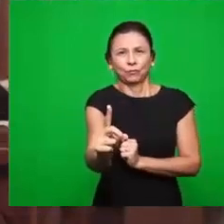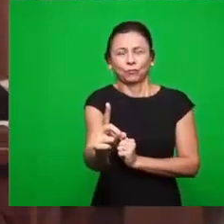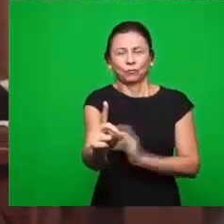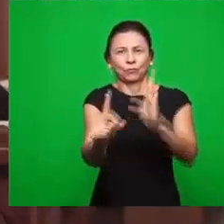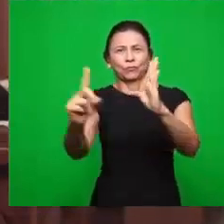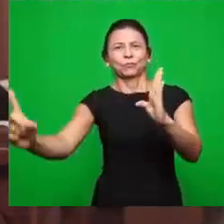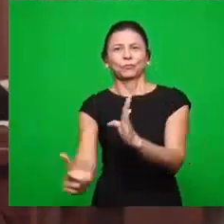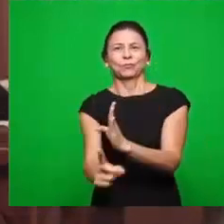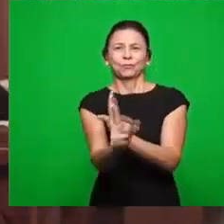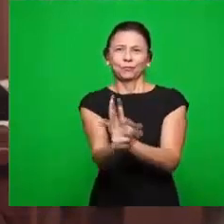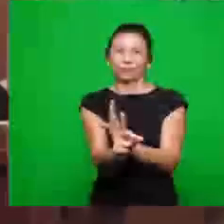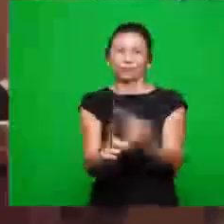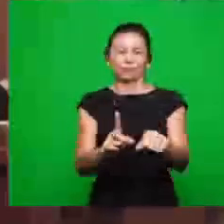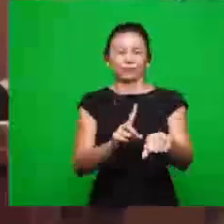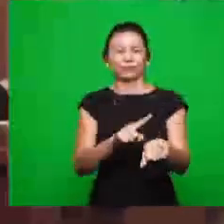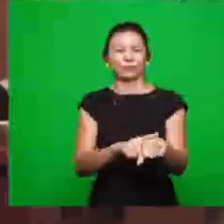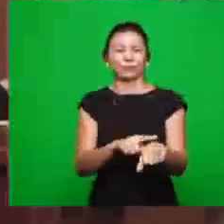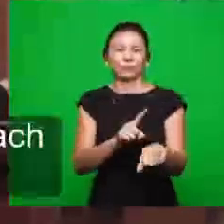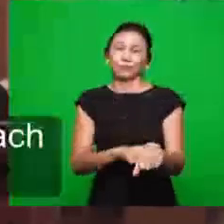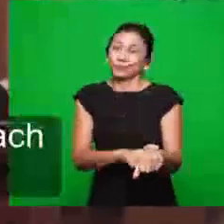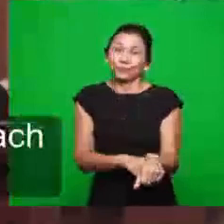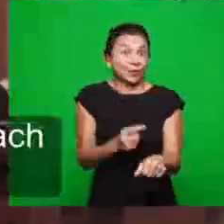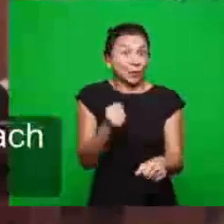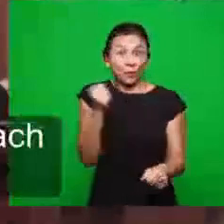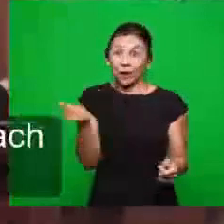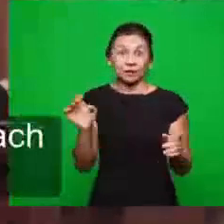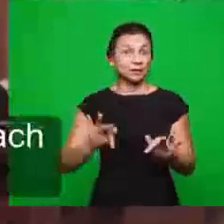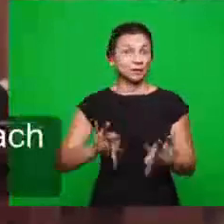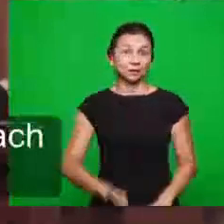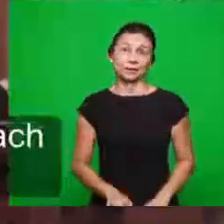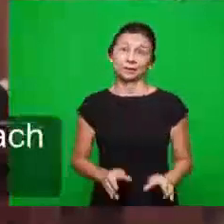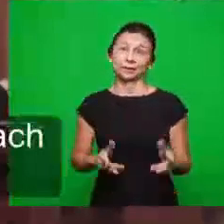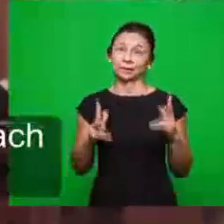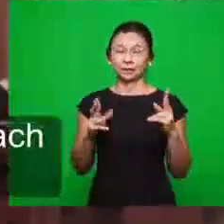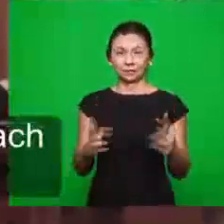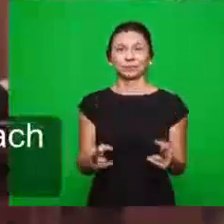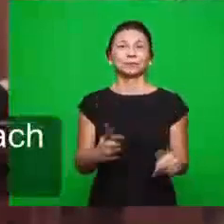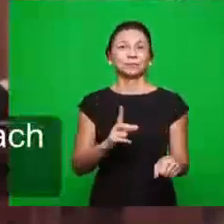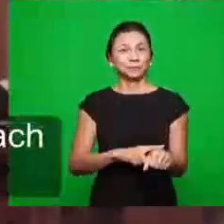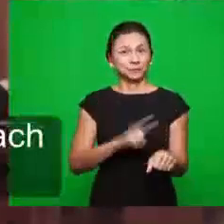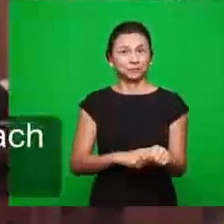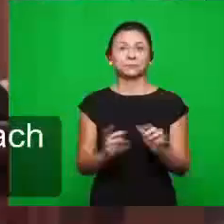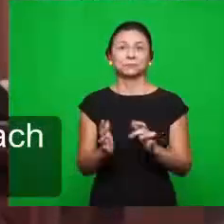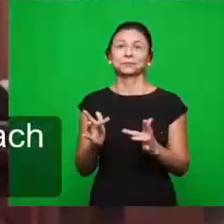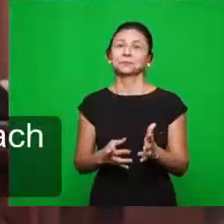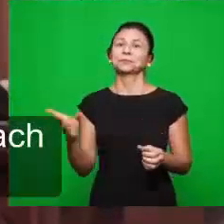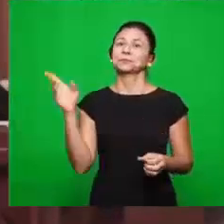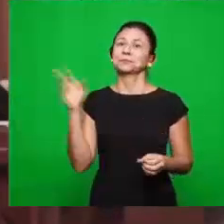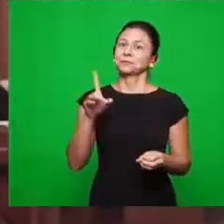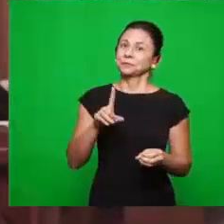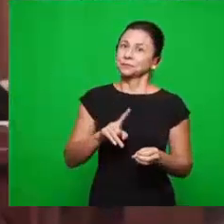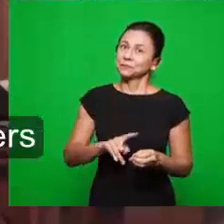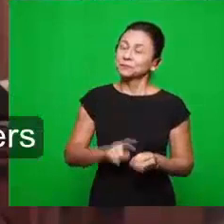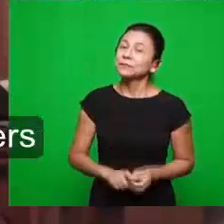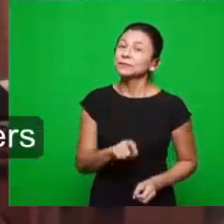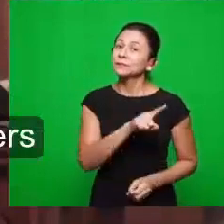agora é um tempo curto e é o tempo que vai definir a posição de cada um